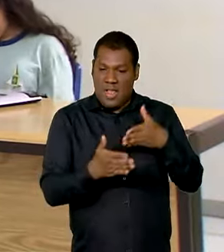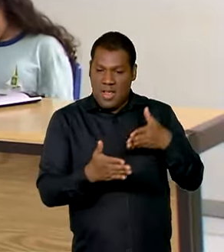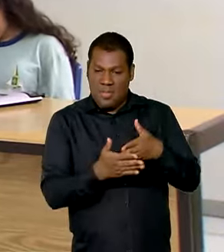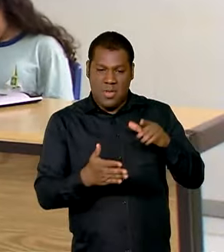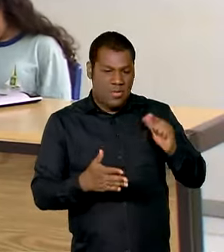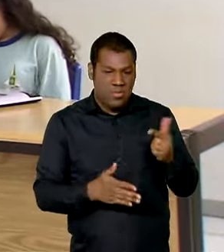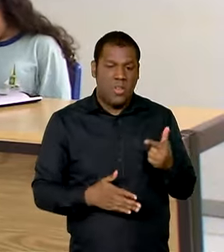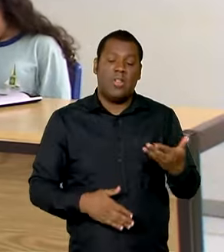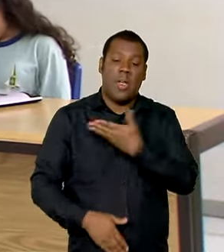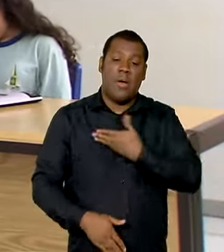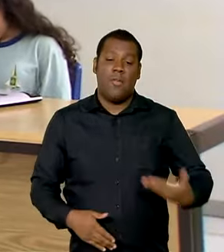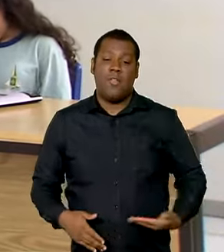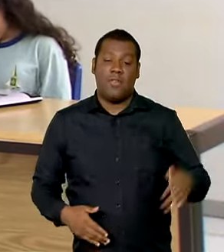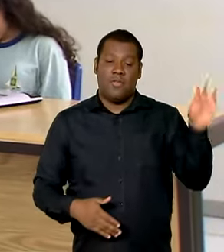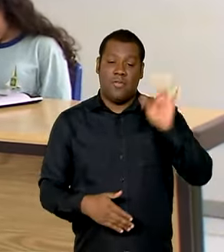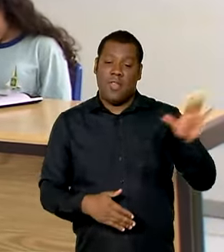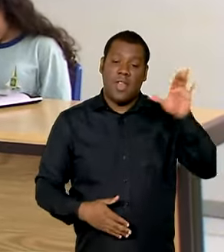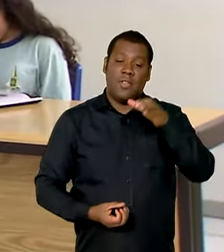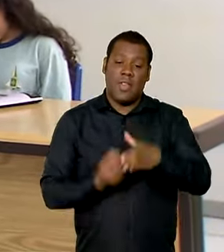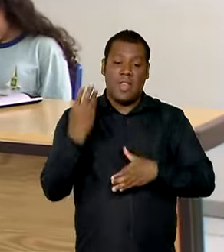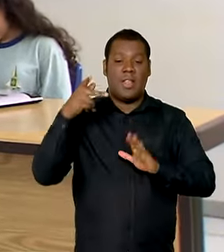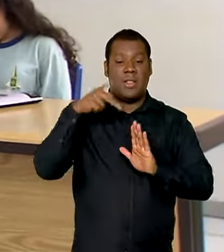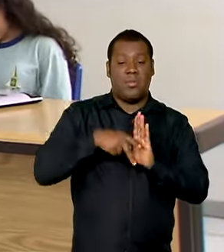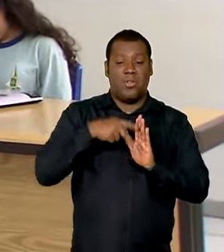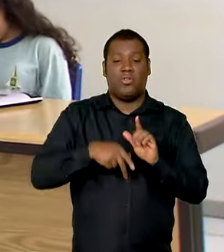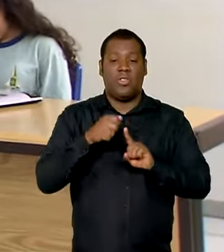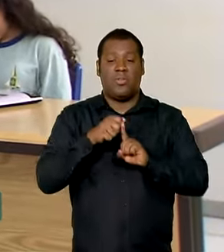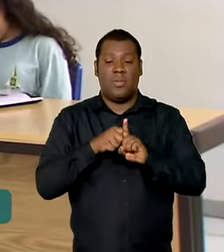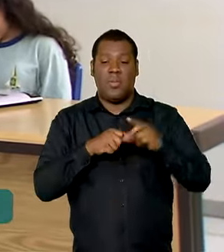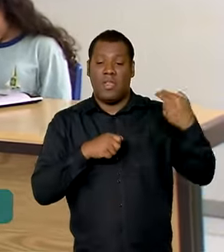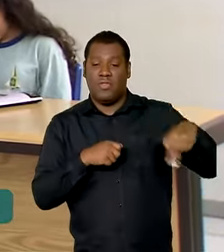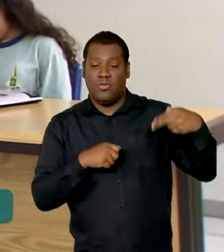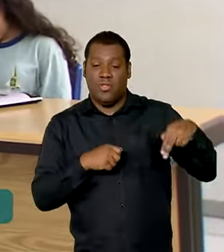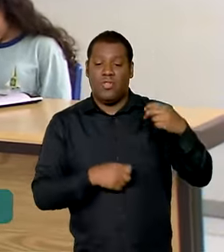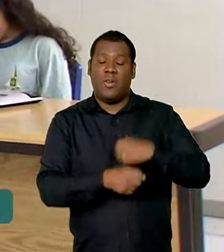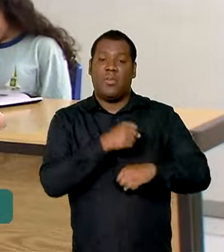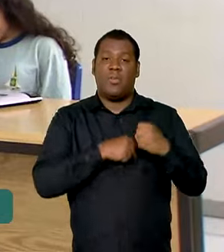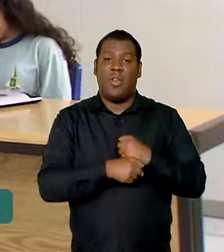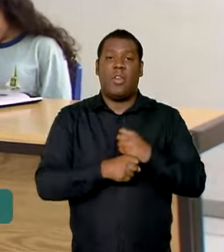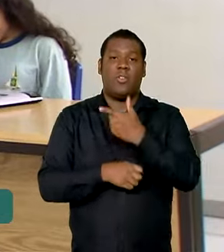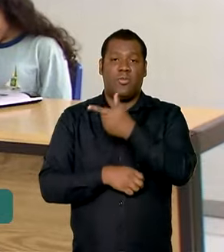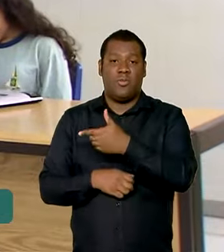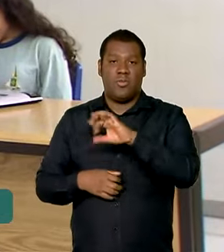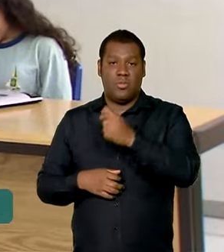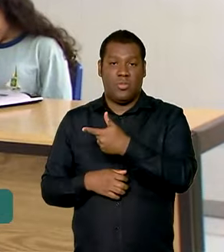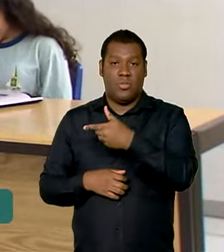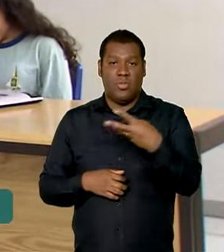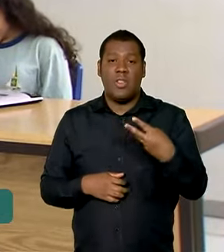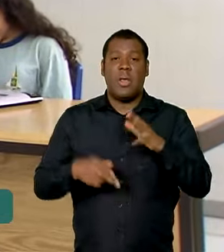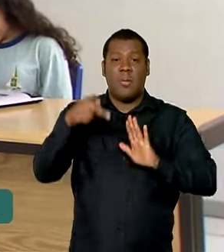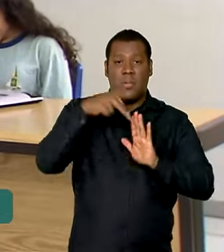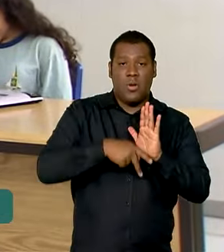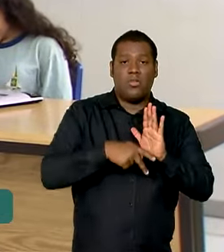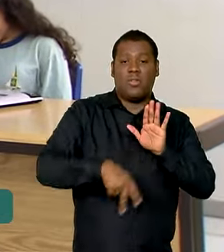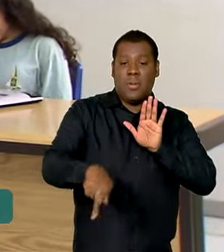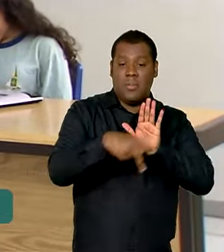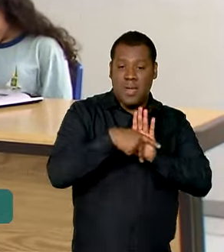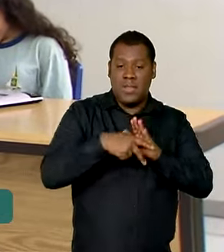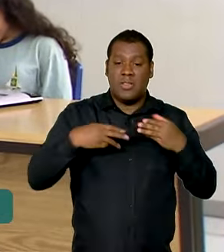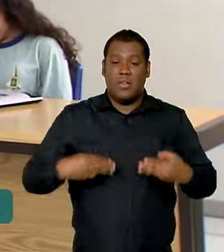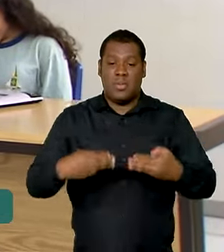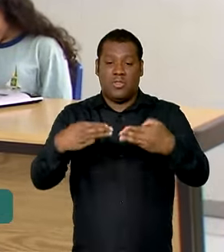federal em novembro do ano passado. O plano é do Ministério dos Direitos Humanos e Cidadania e será